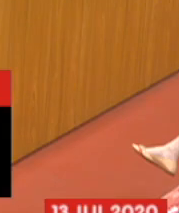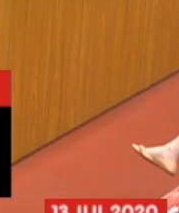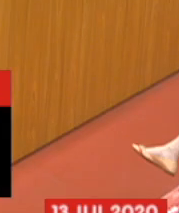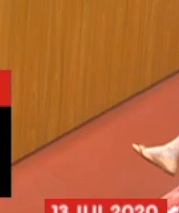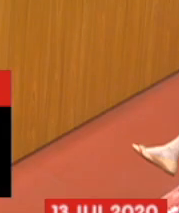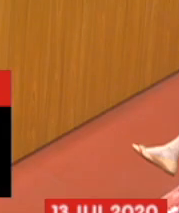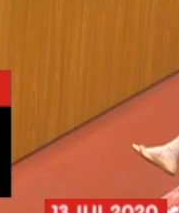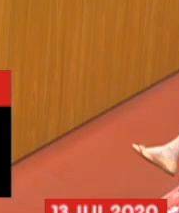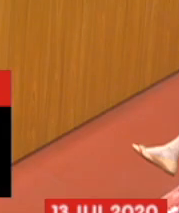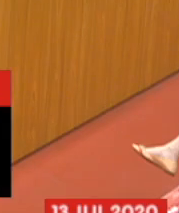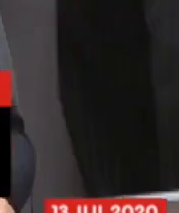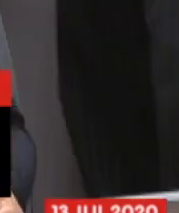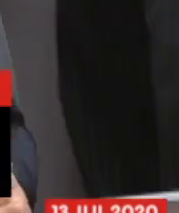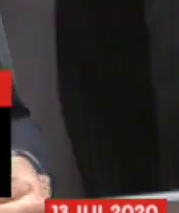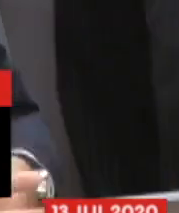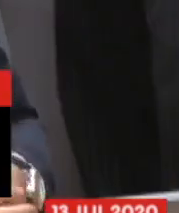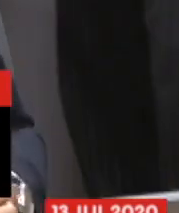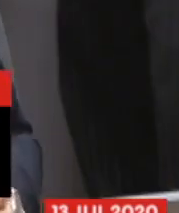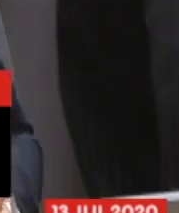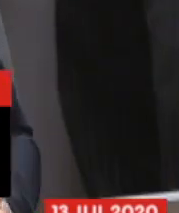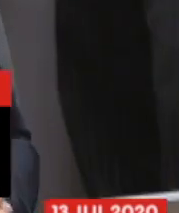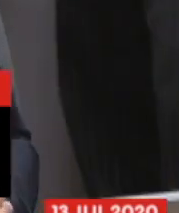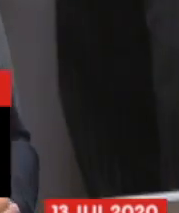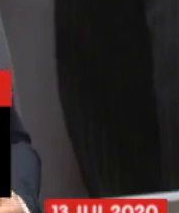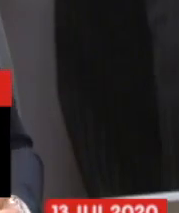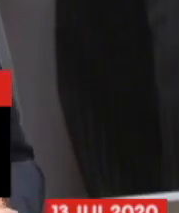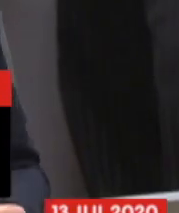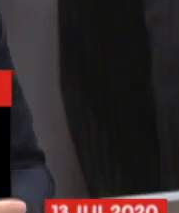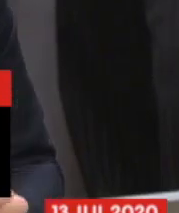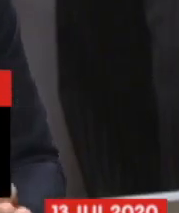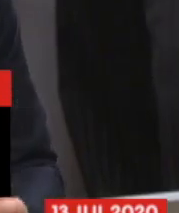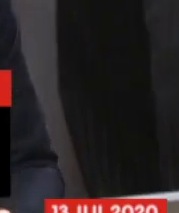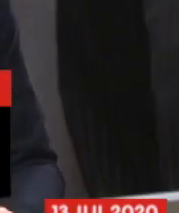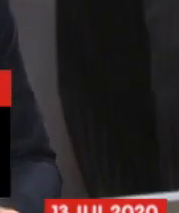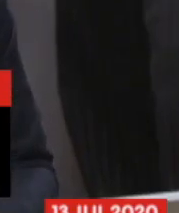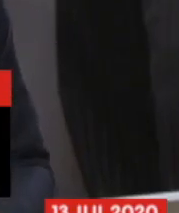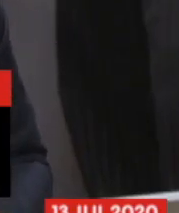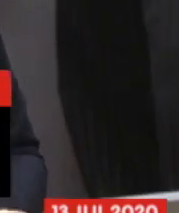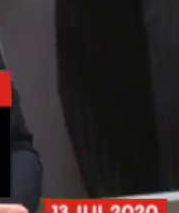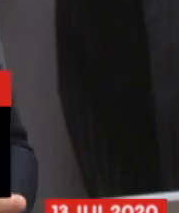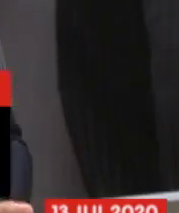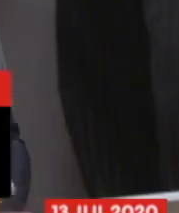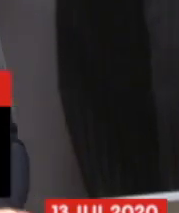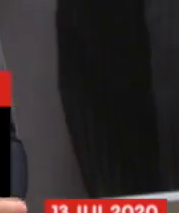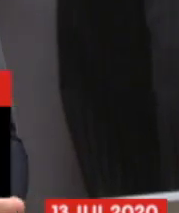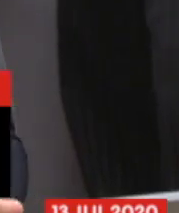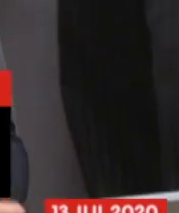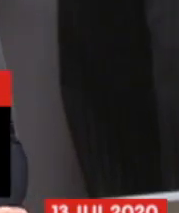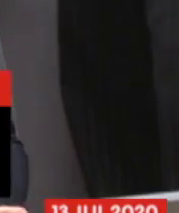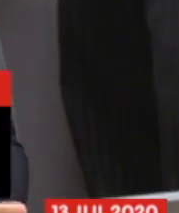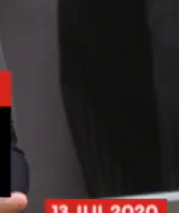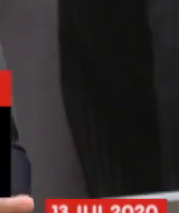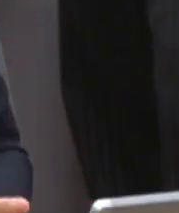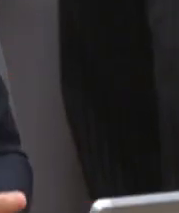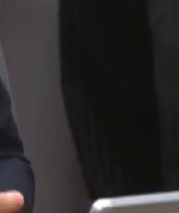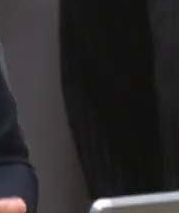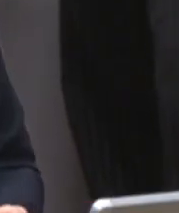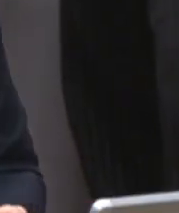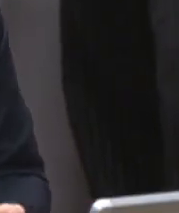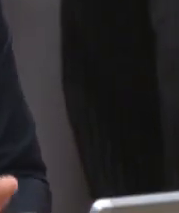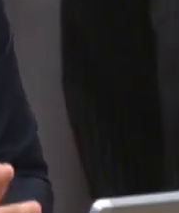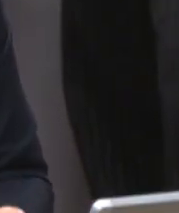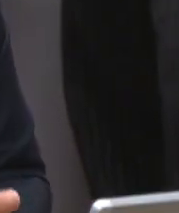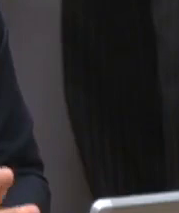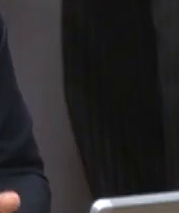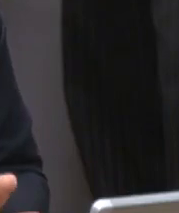permitindo o pagamento de benefícios para futuras gerações. É importante dizer que a reforma previdenciária, ela não